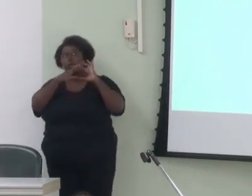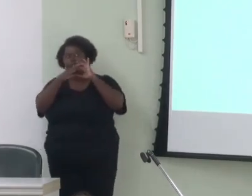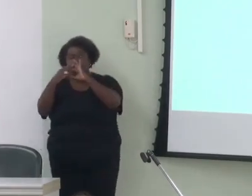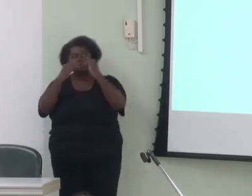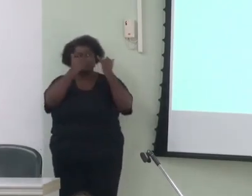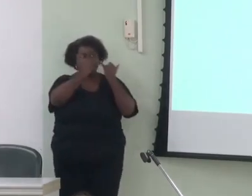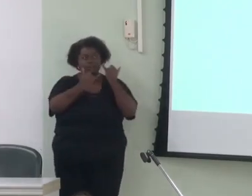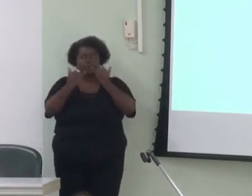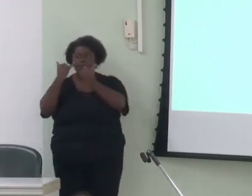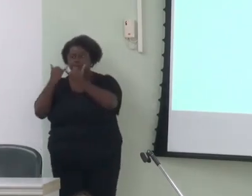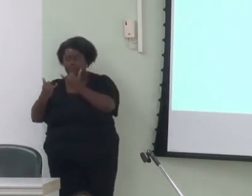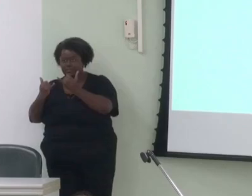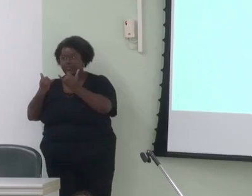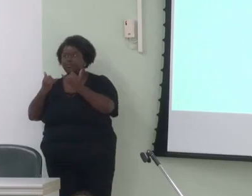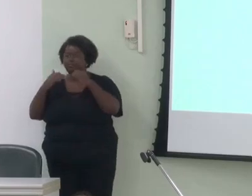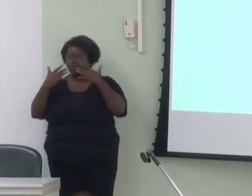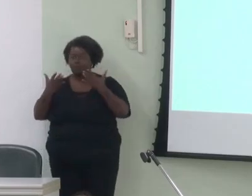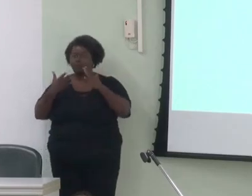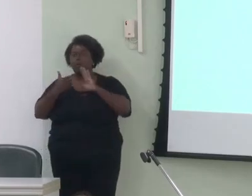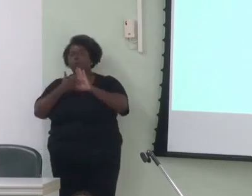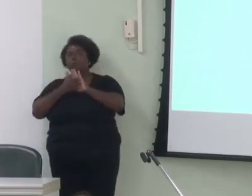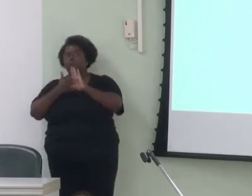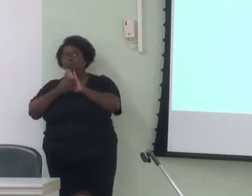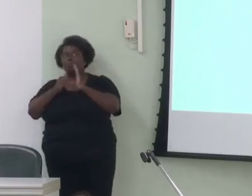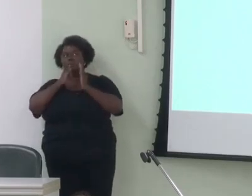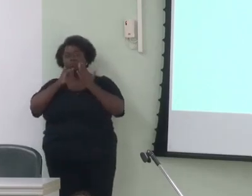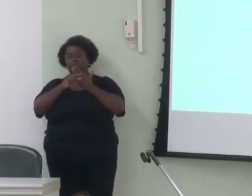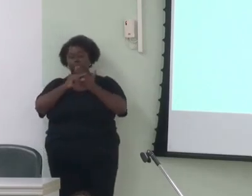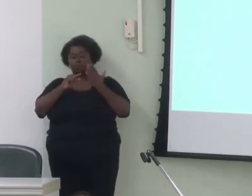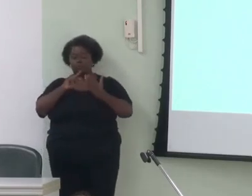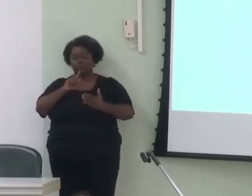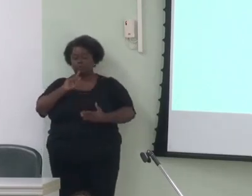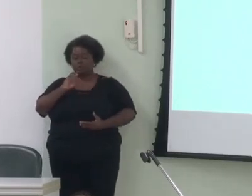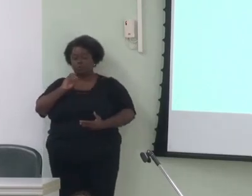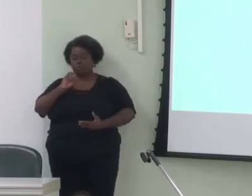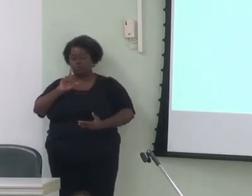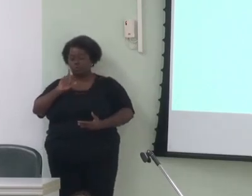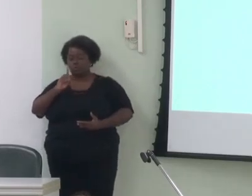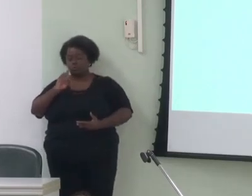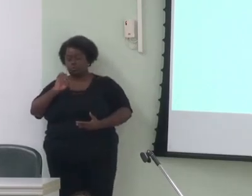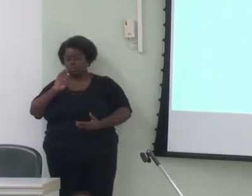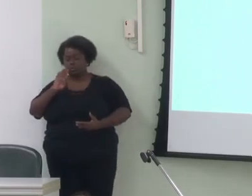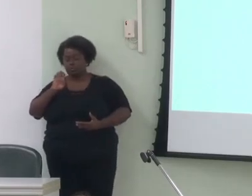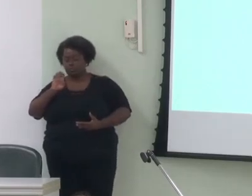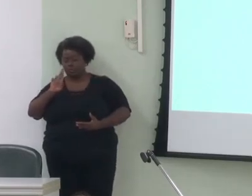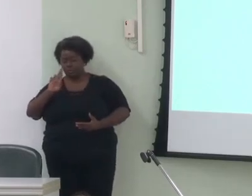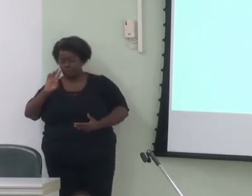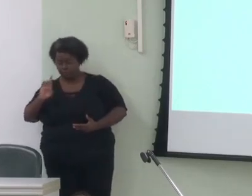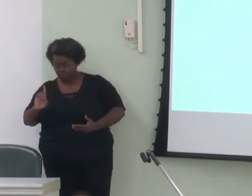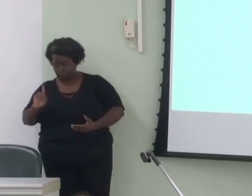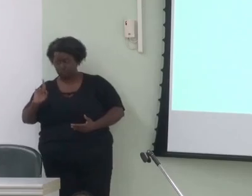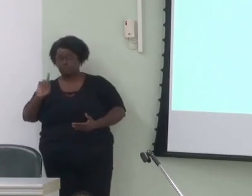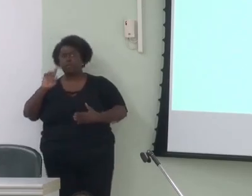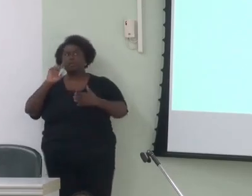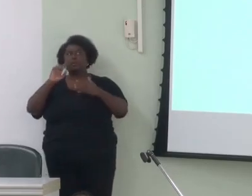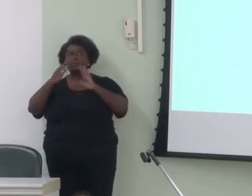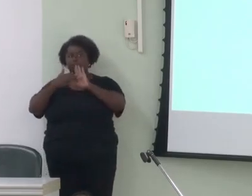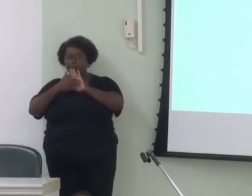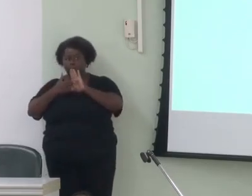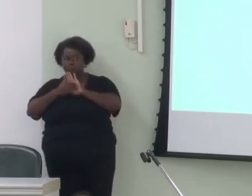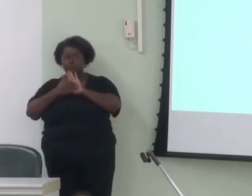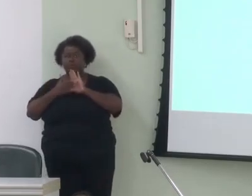ao propor, como a Goldberg propõe, que é o modelo, para quem é mais familiarizado, a noção de